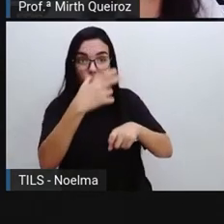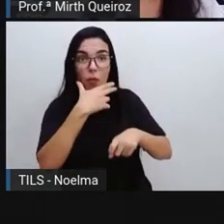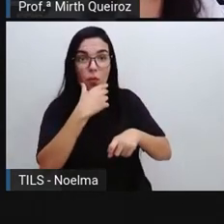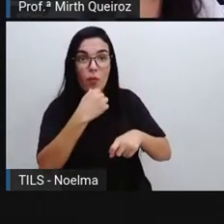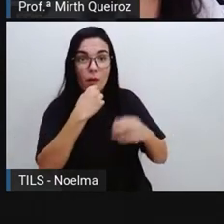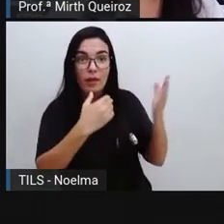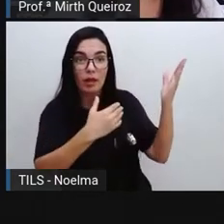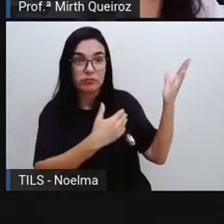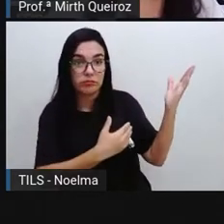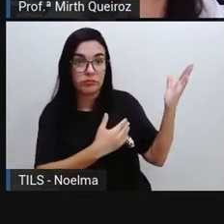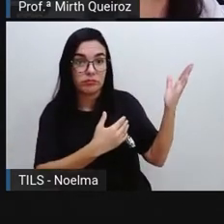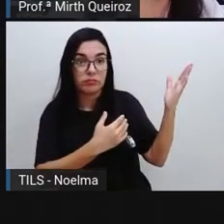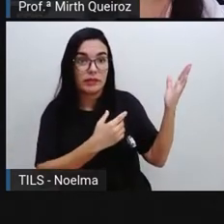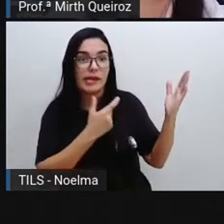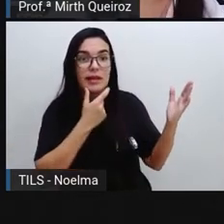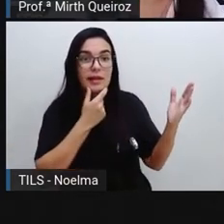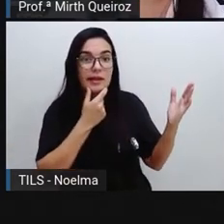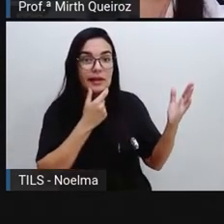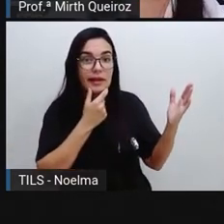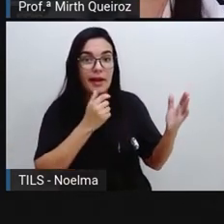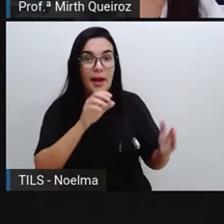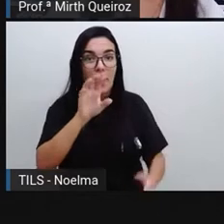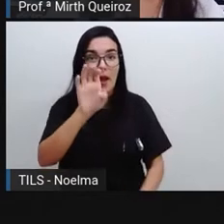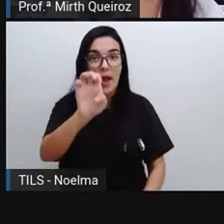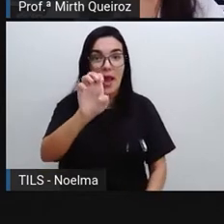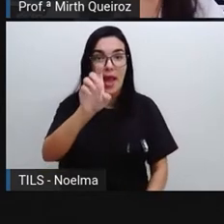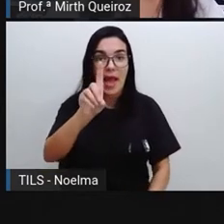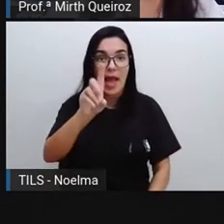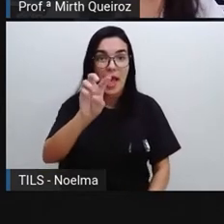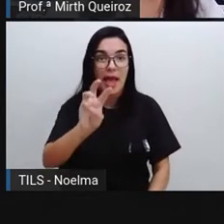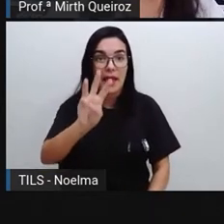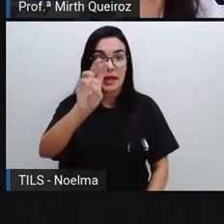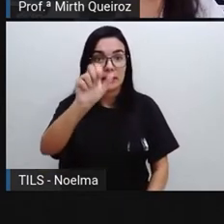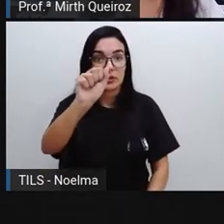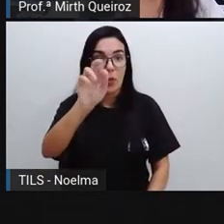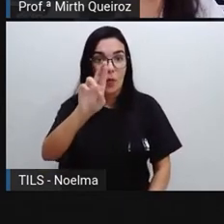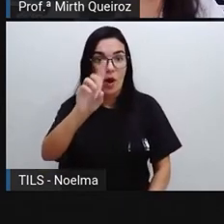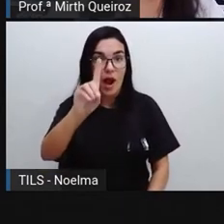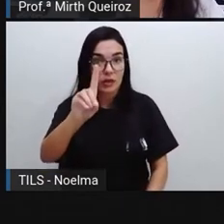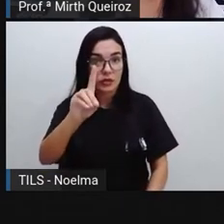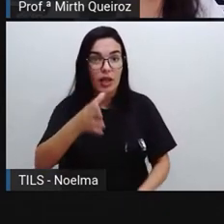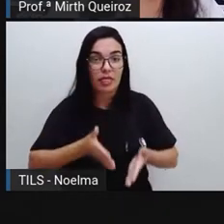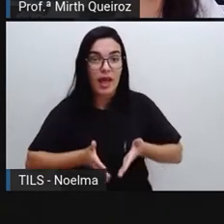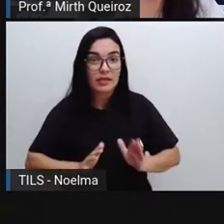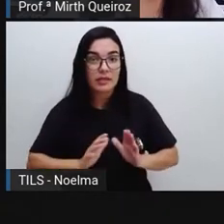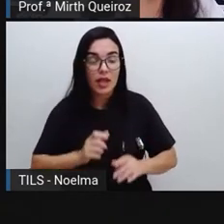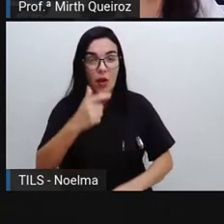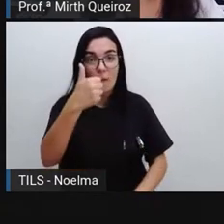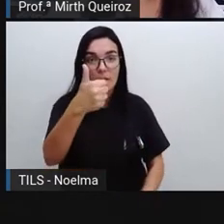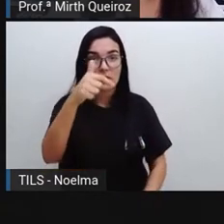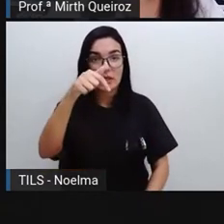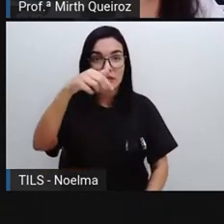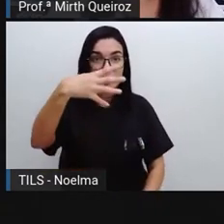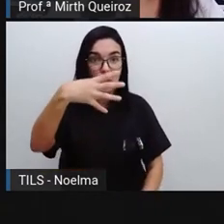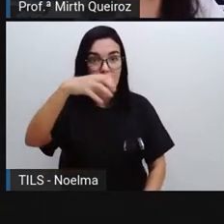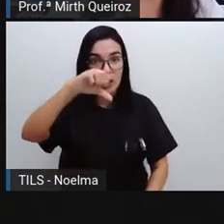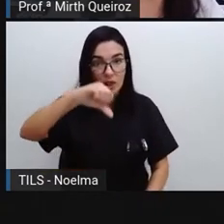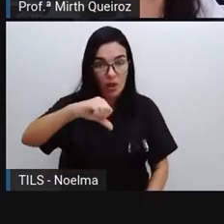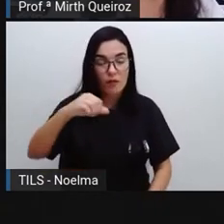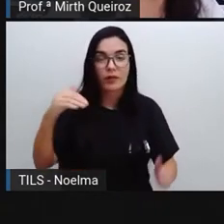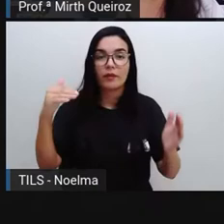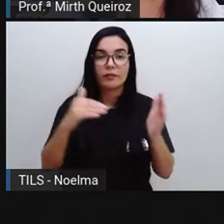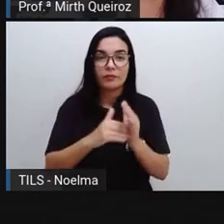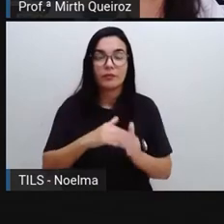em 1700, que ele nasceu em 1749, faleceu aí em 1823, que foi a considerada a primeira realizada